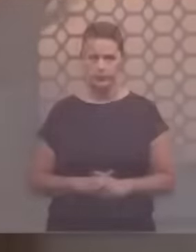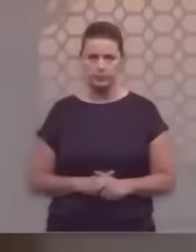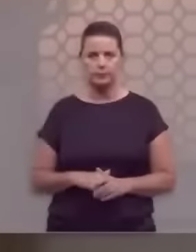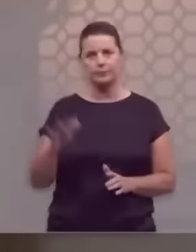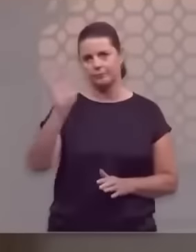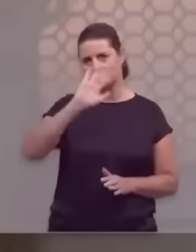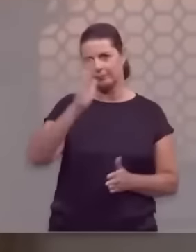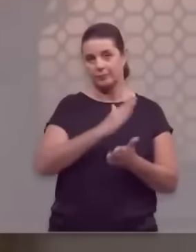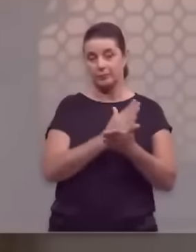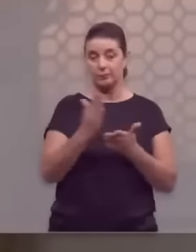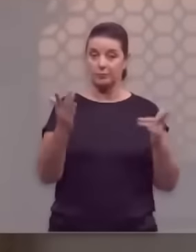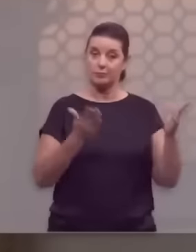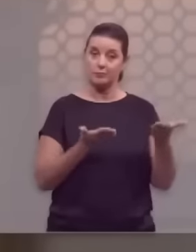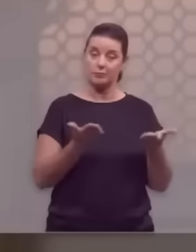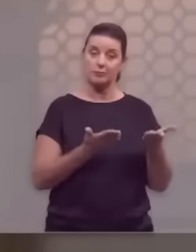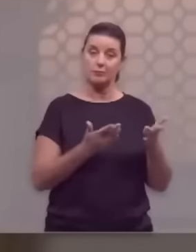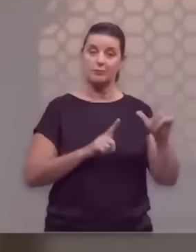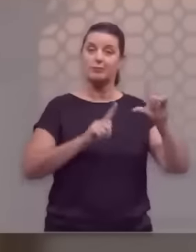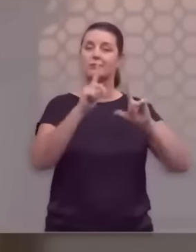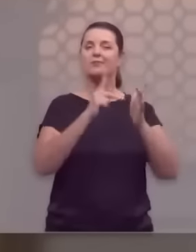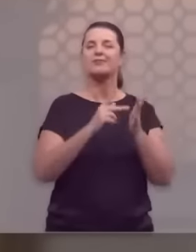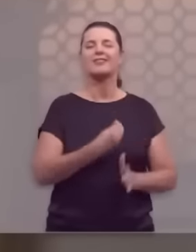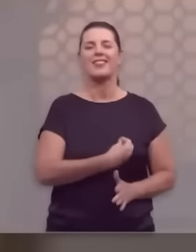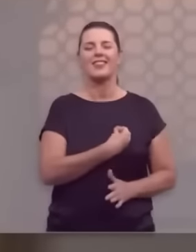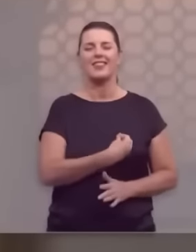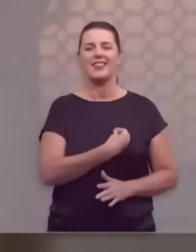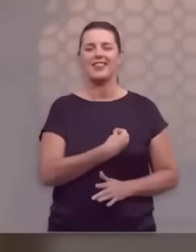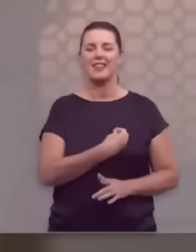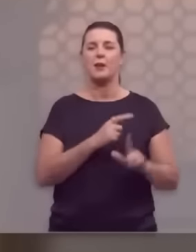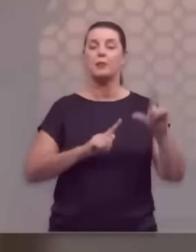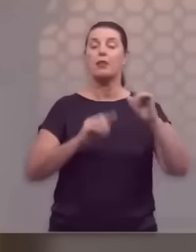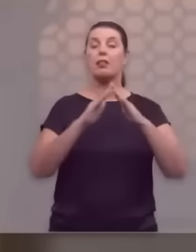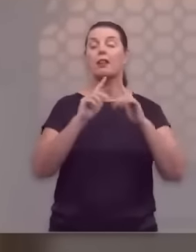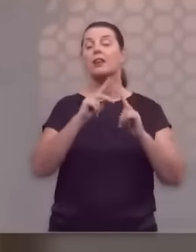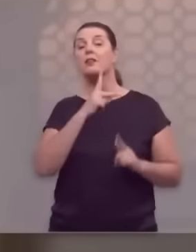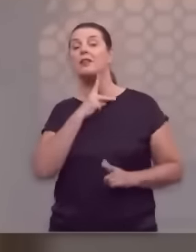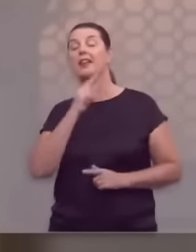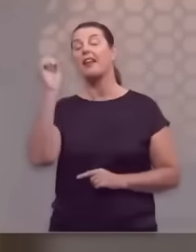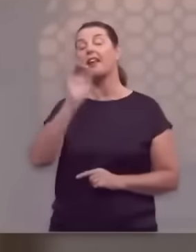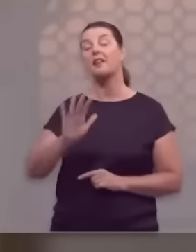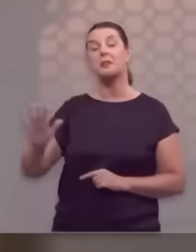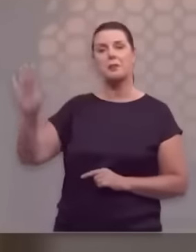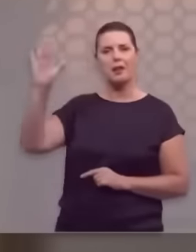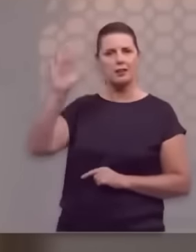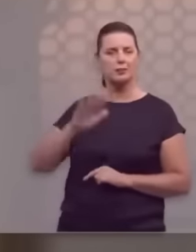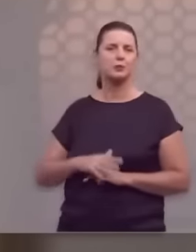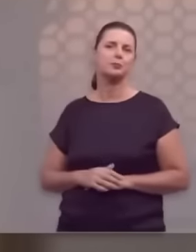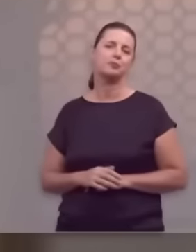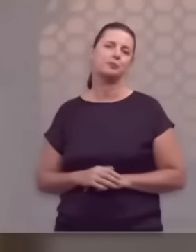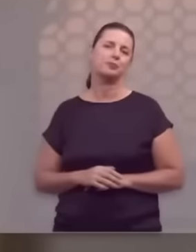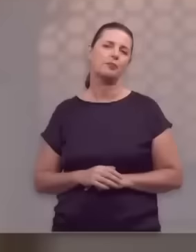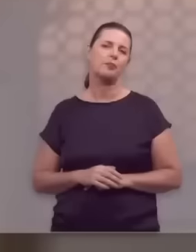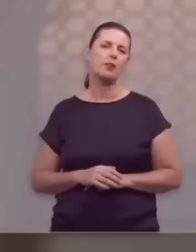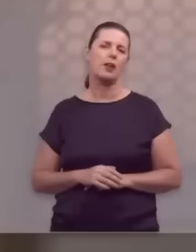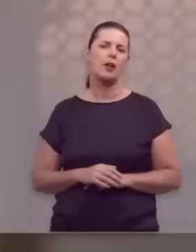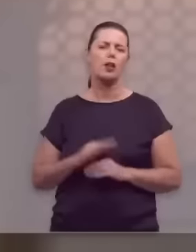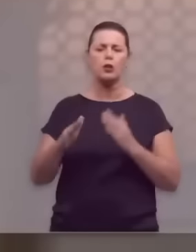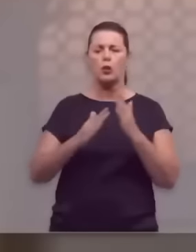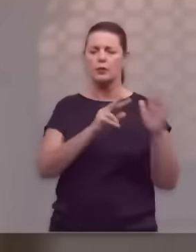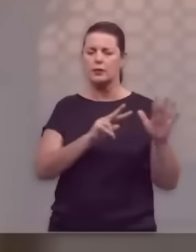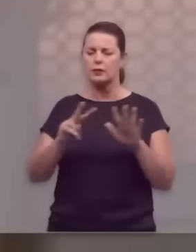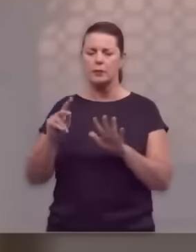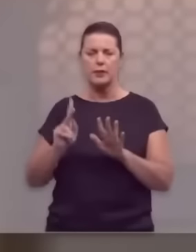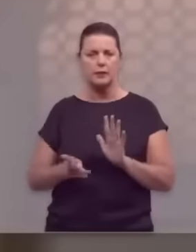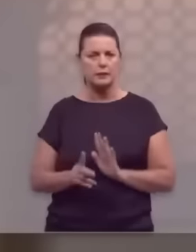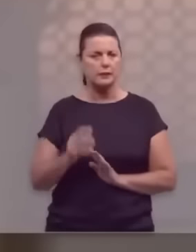Olá, começamos agora mais um Verdade e Vida, programa da Igreja Presbiteriana do Brasil. A todas as